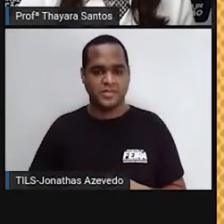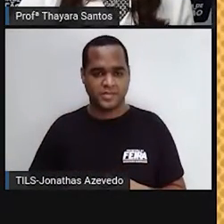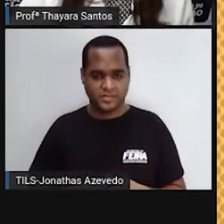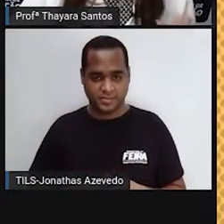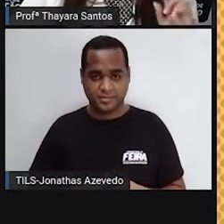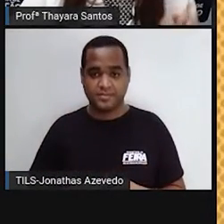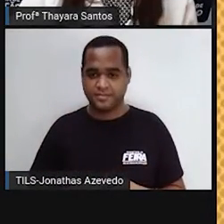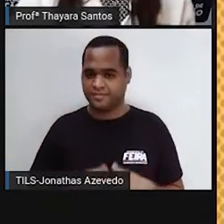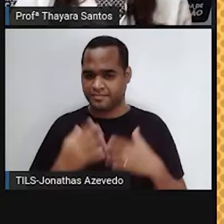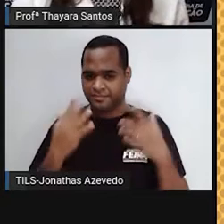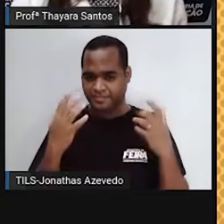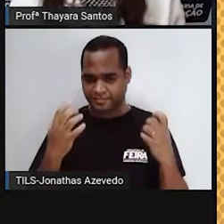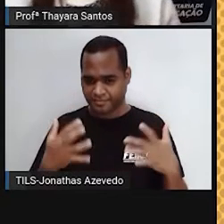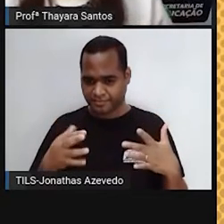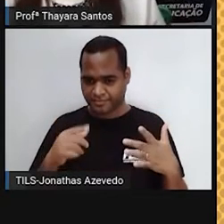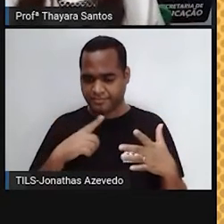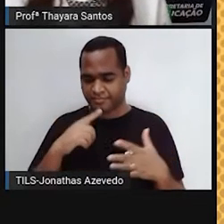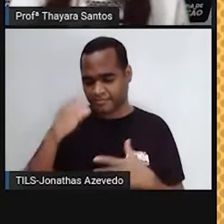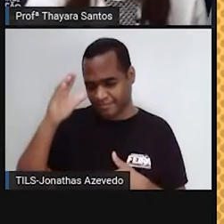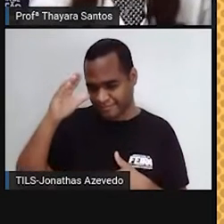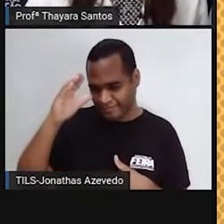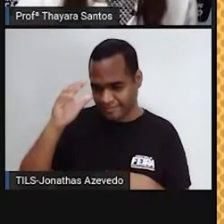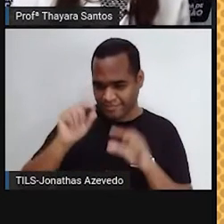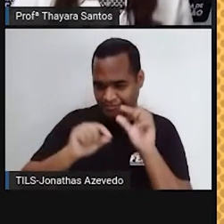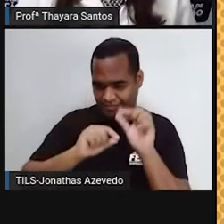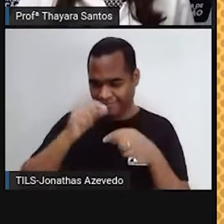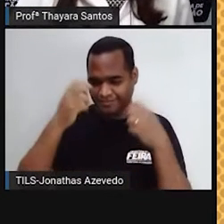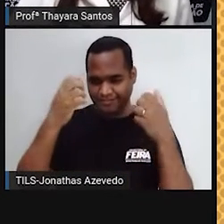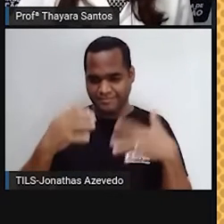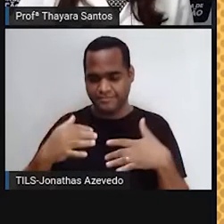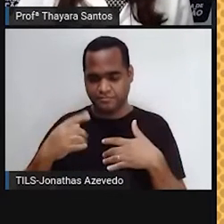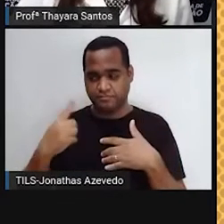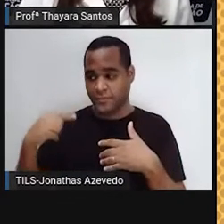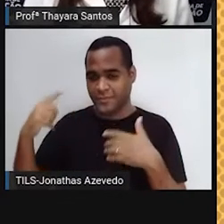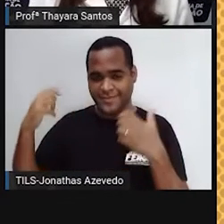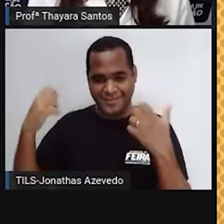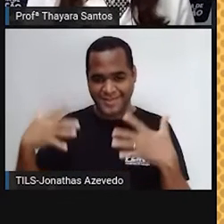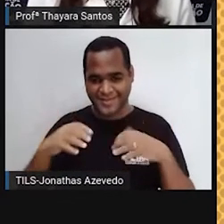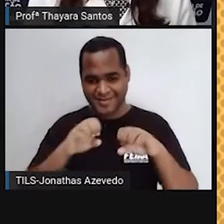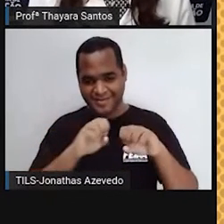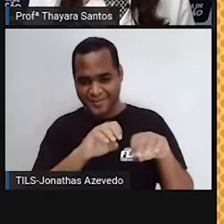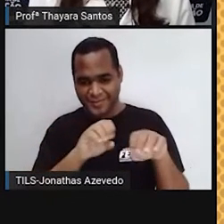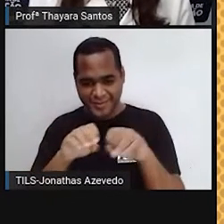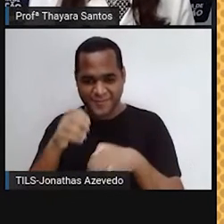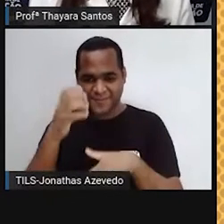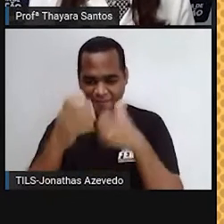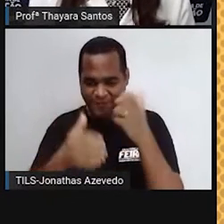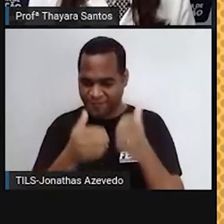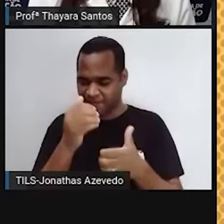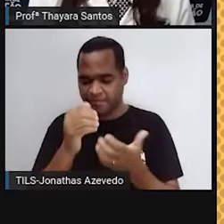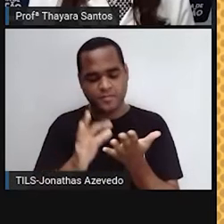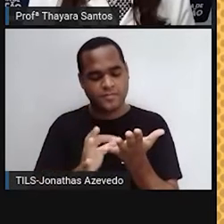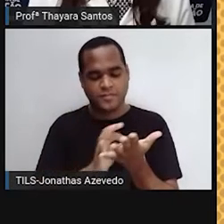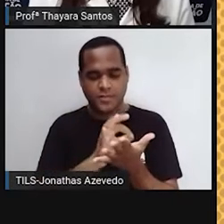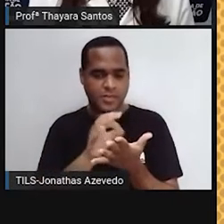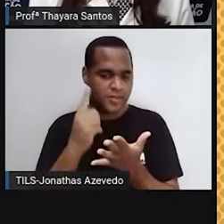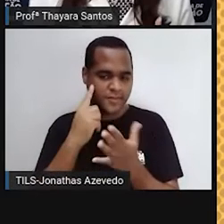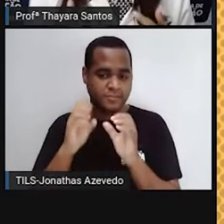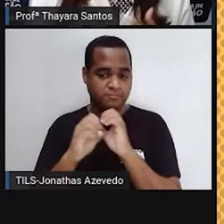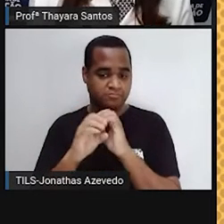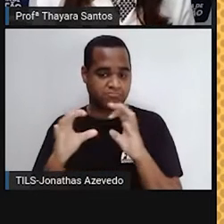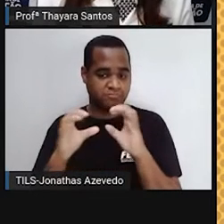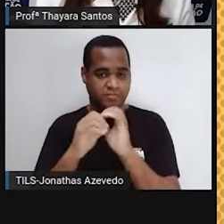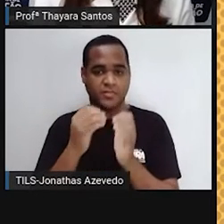E uma curiosidade aqui. A gente já falou, inclusive em outras aulas, sobre isso. As células foram descobertas pelo